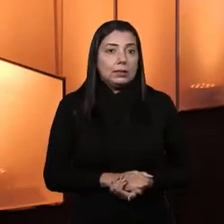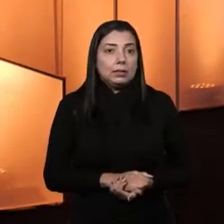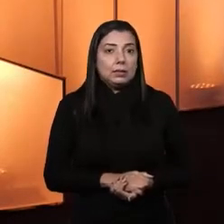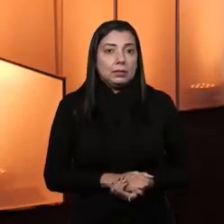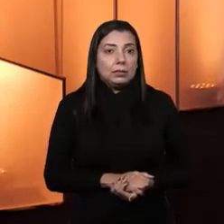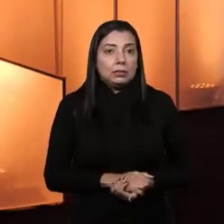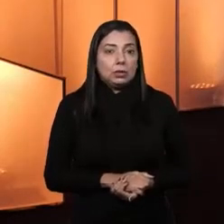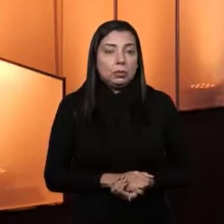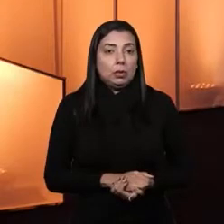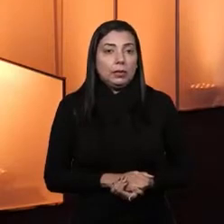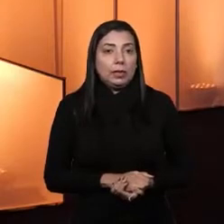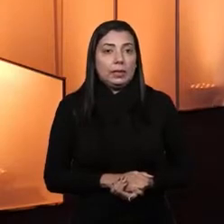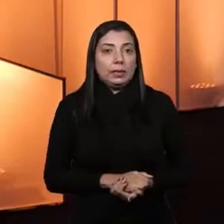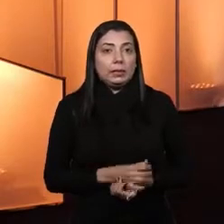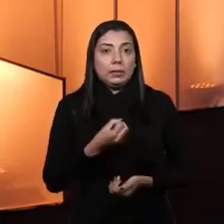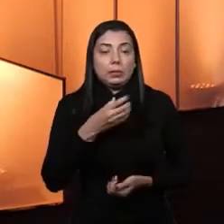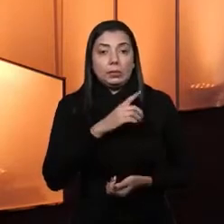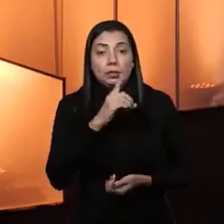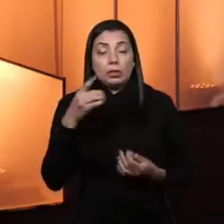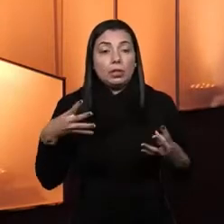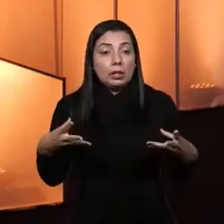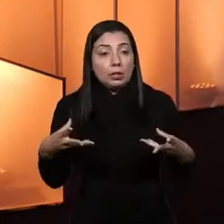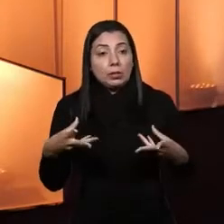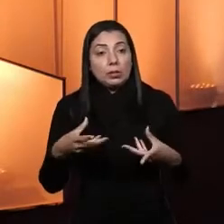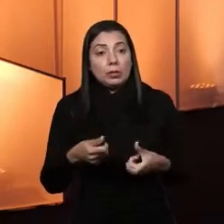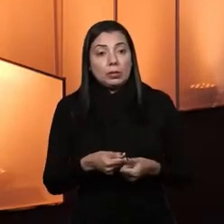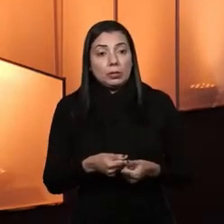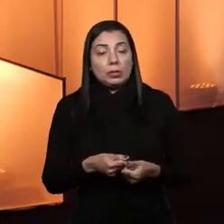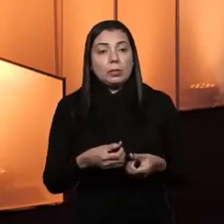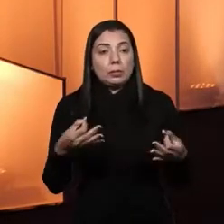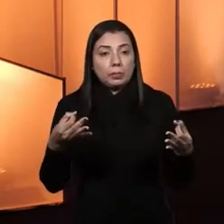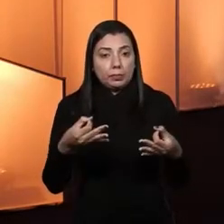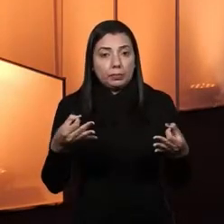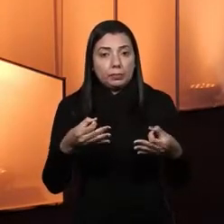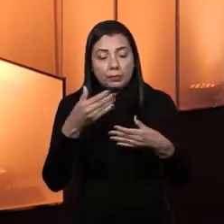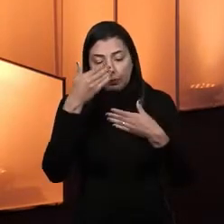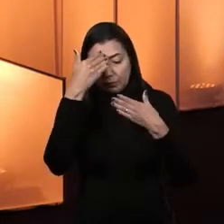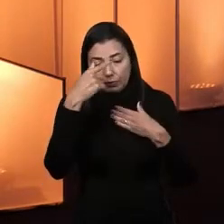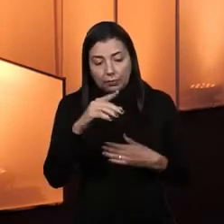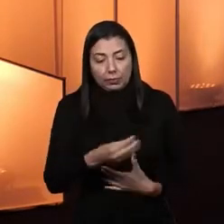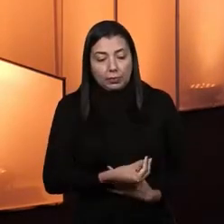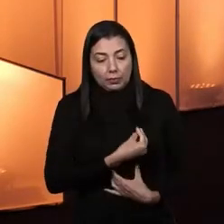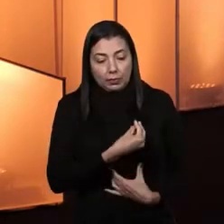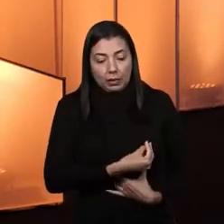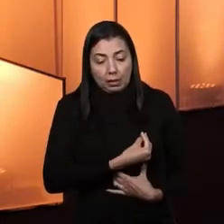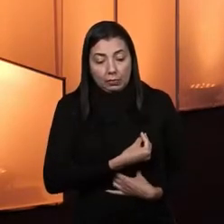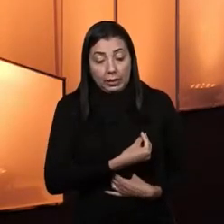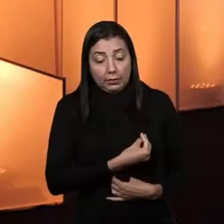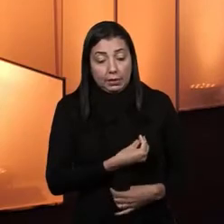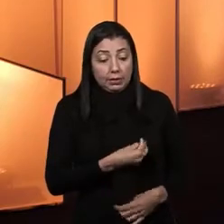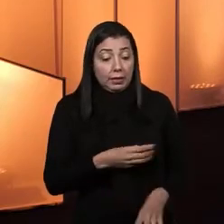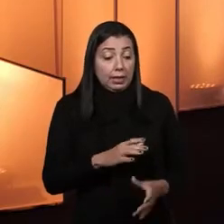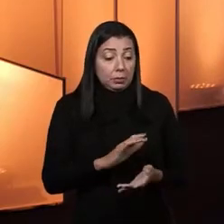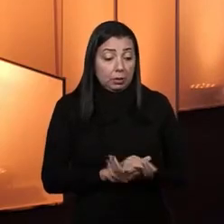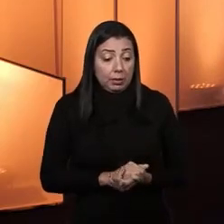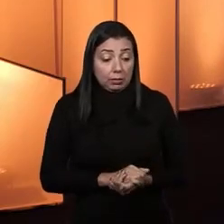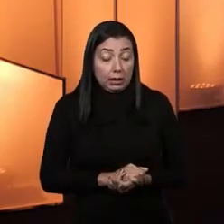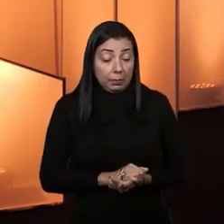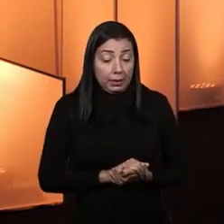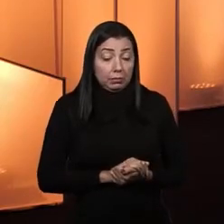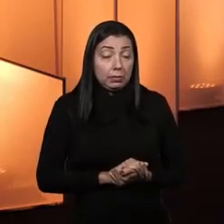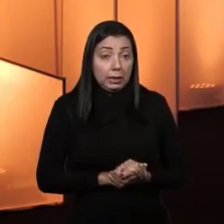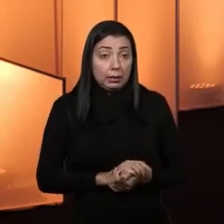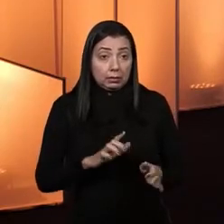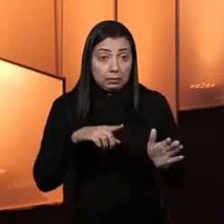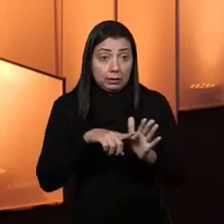Bom dia a todos. Me escutam? Perfeitamente, Davi. Muito grato pela sua presença. O Davi é da Amazon Web Service,